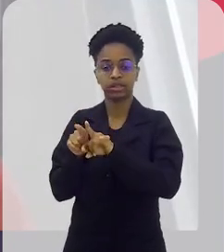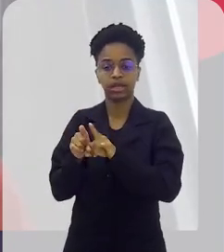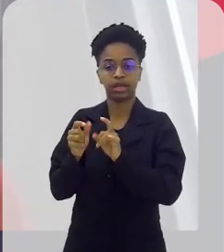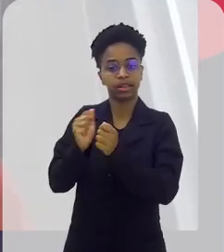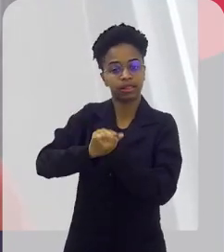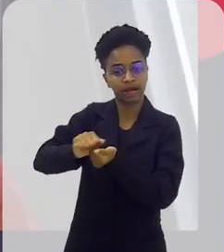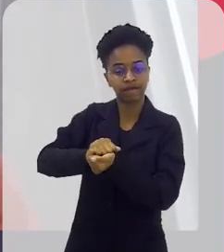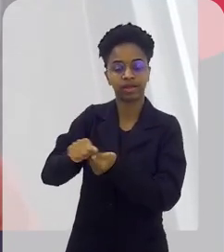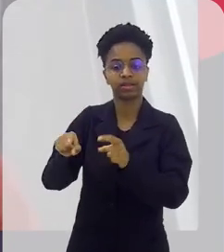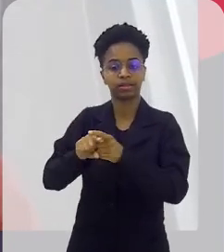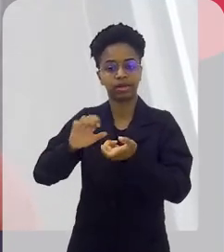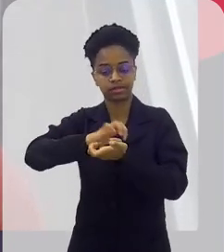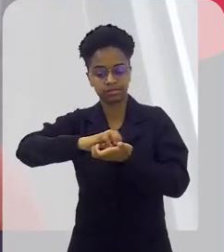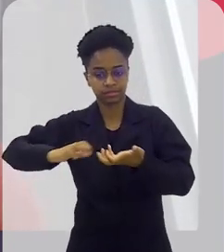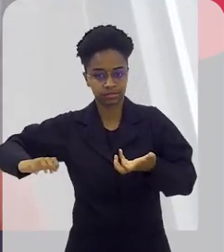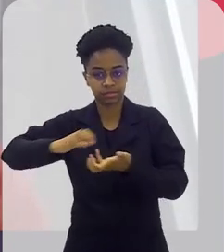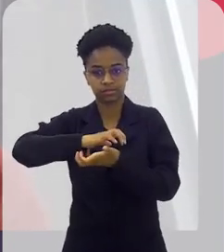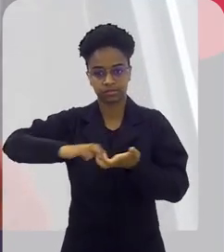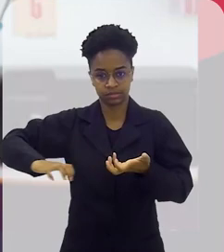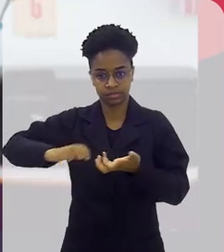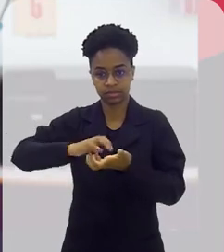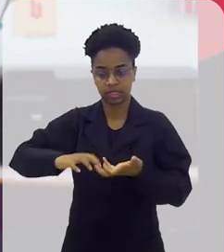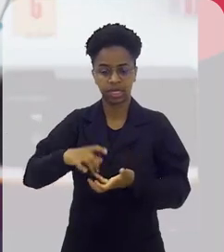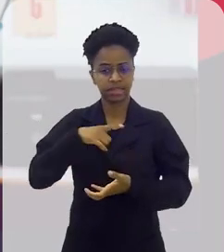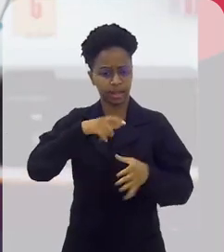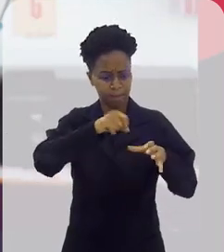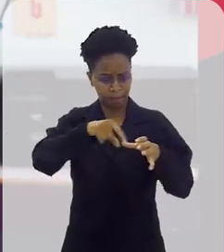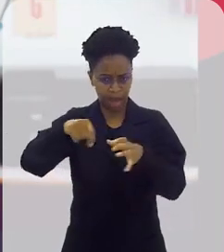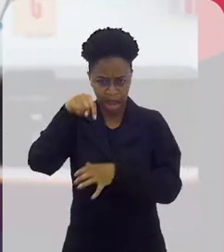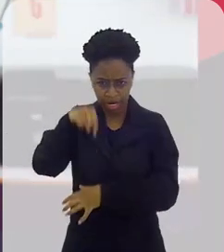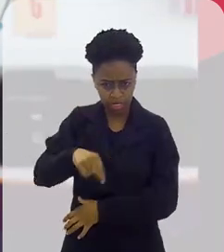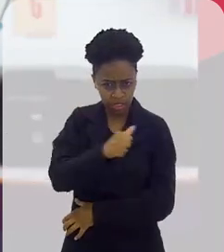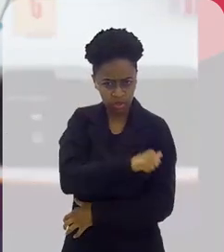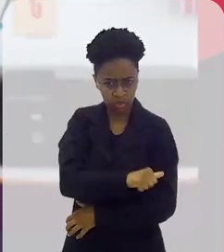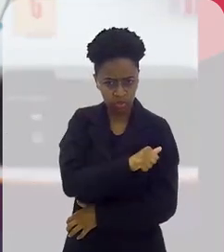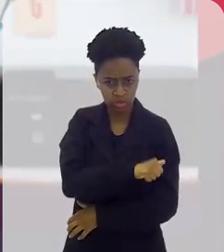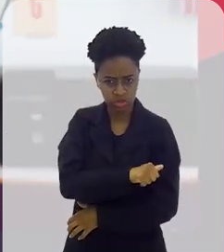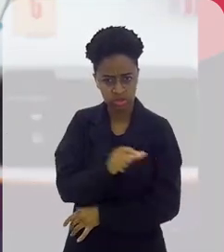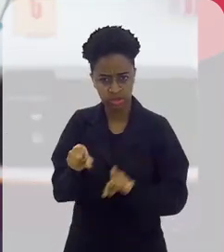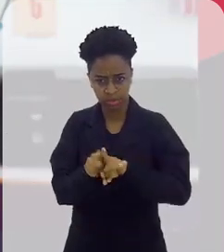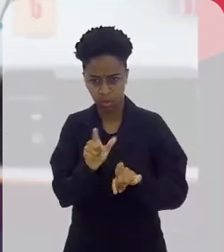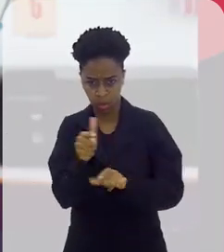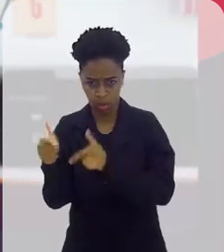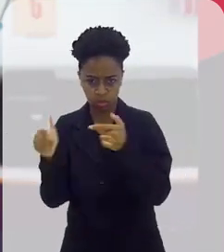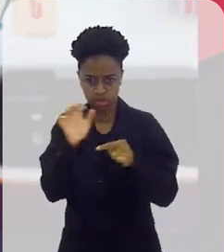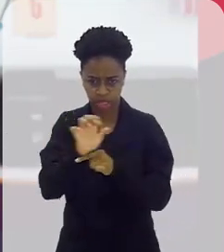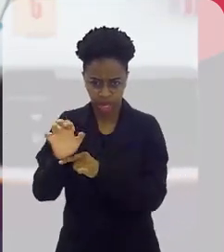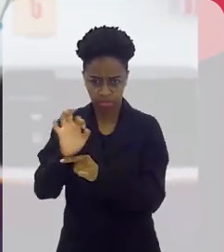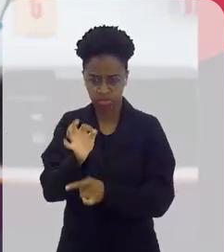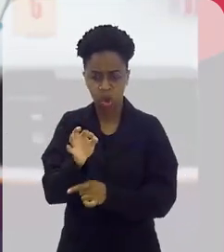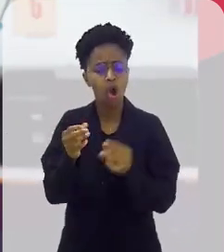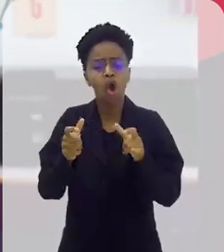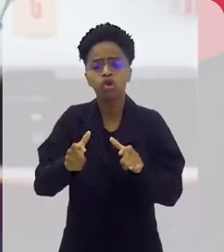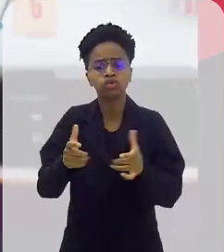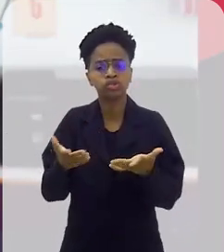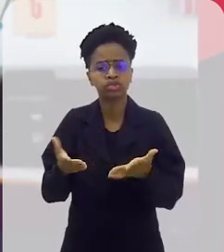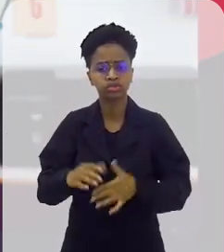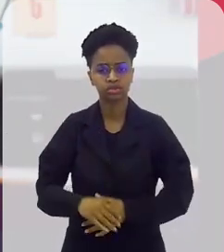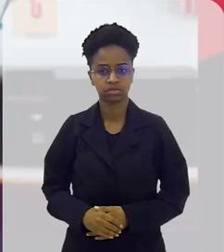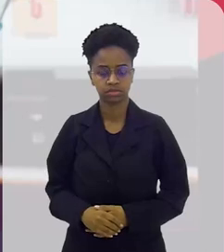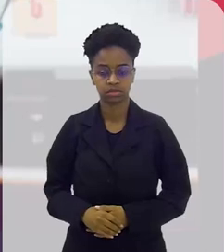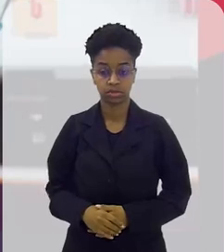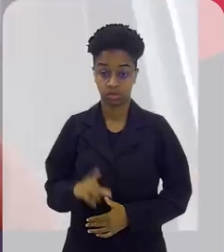separação dela por escova. E são plantações aqui no Rio de Janeiro, em outros estados? Onde é que estão essas plantações?